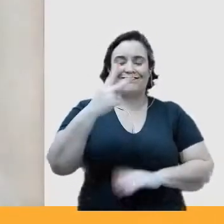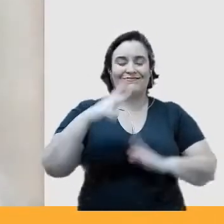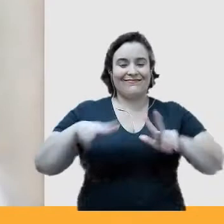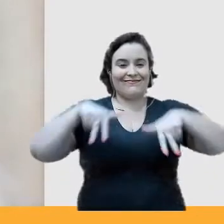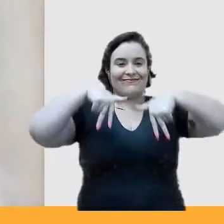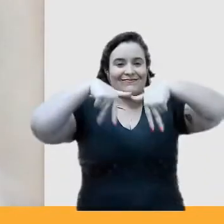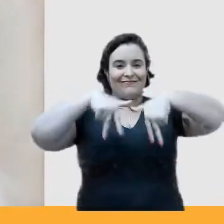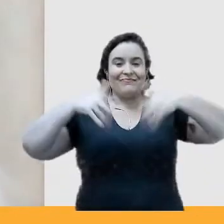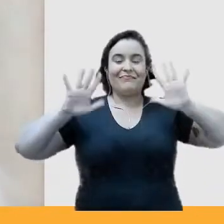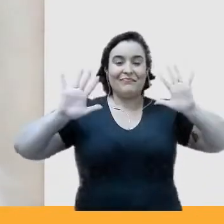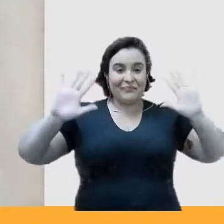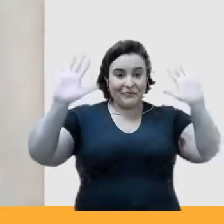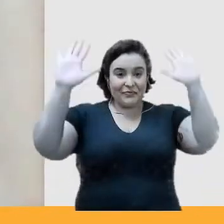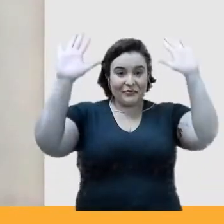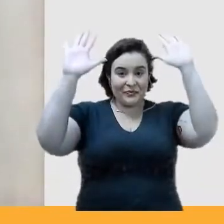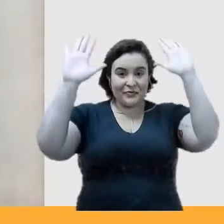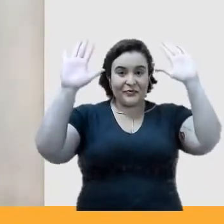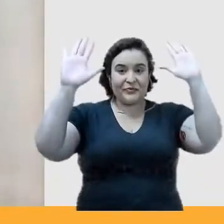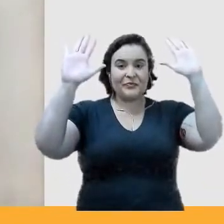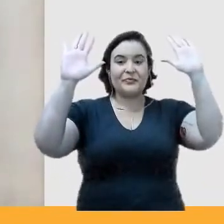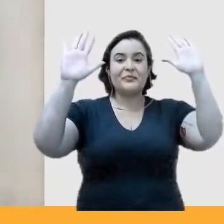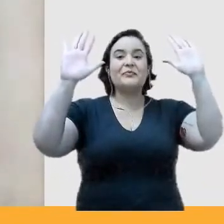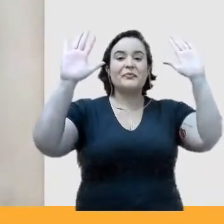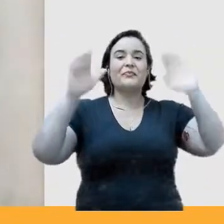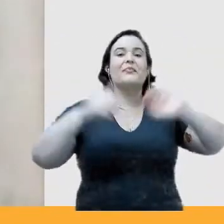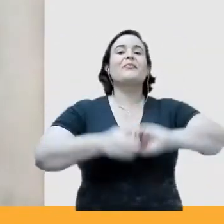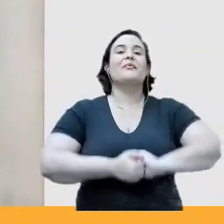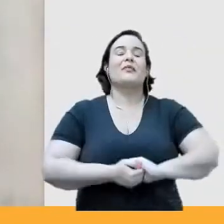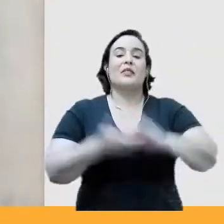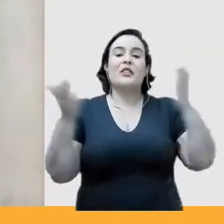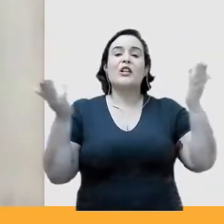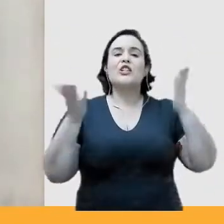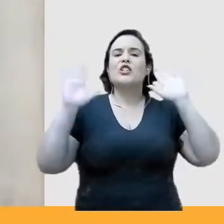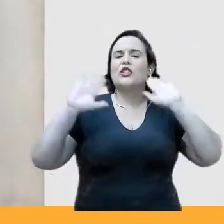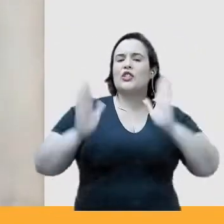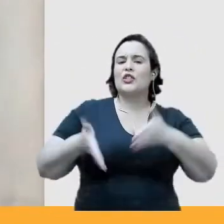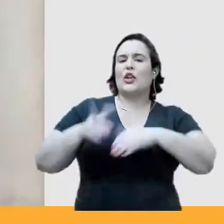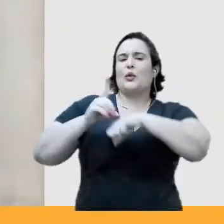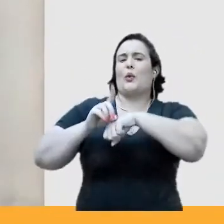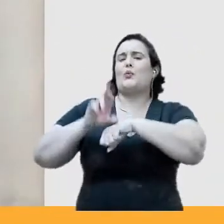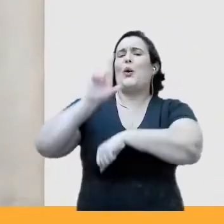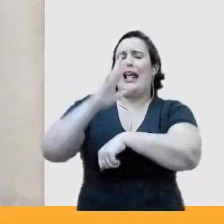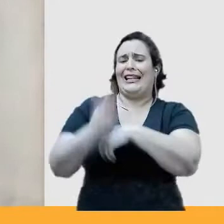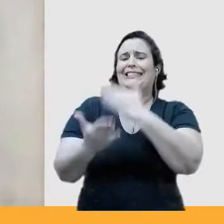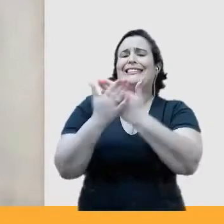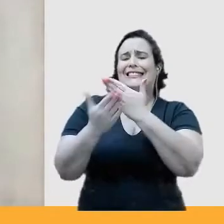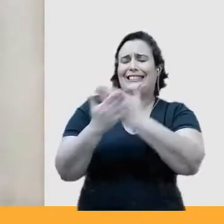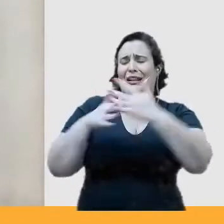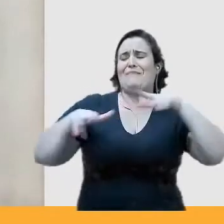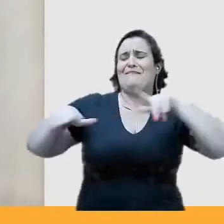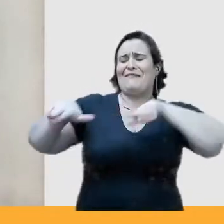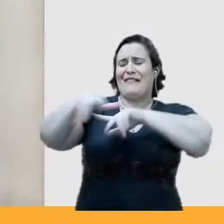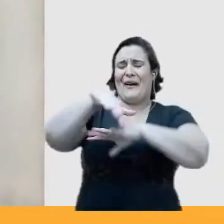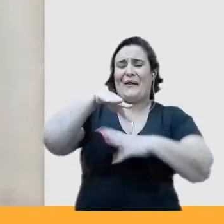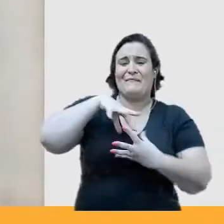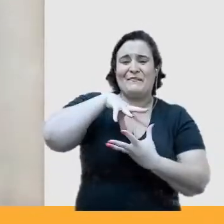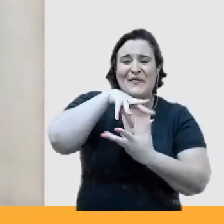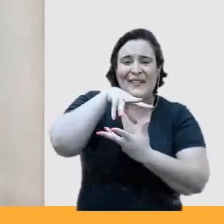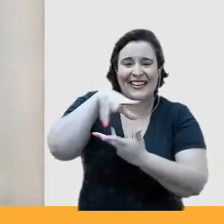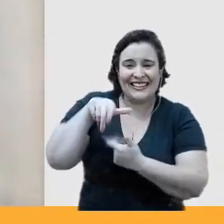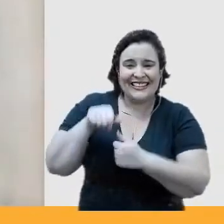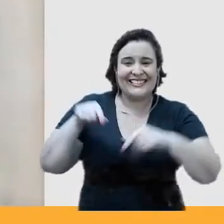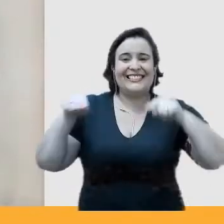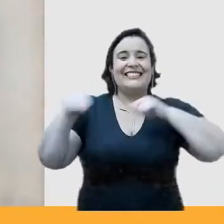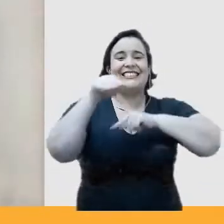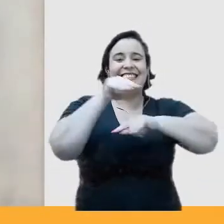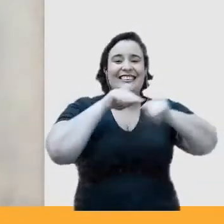o alto, hoje já fizeram doutorado e pós-doutorado, estão espalhados pelo mundo por conta de todas